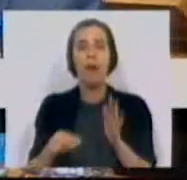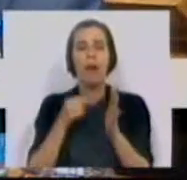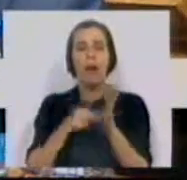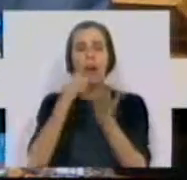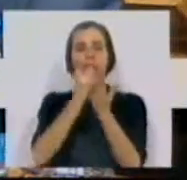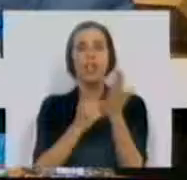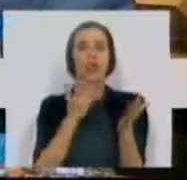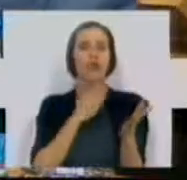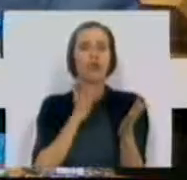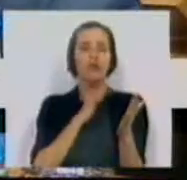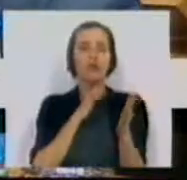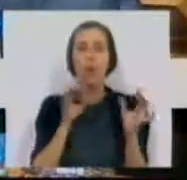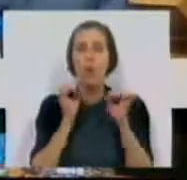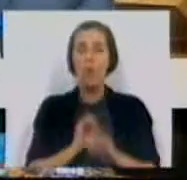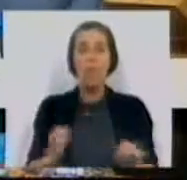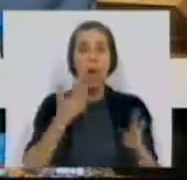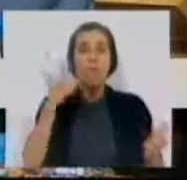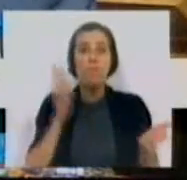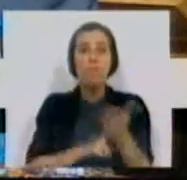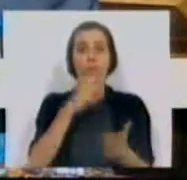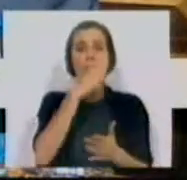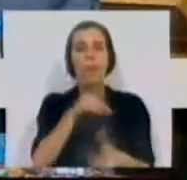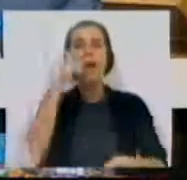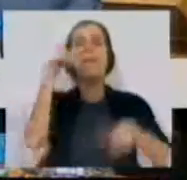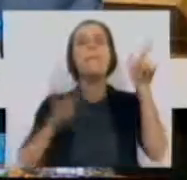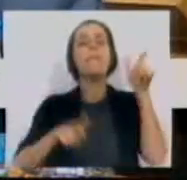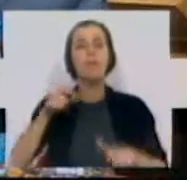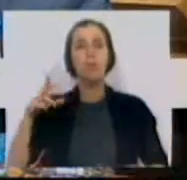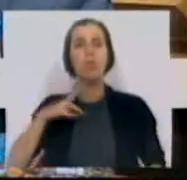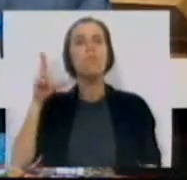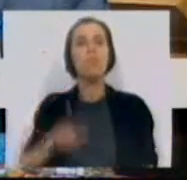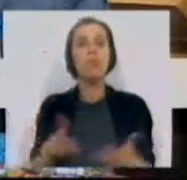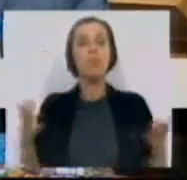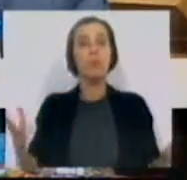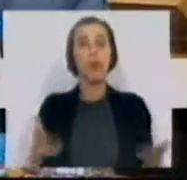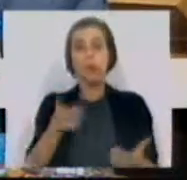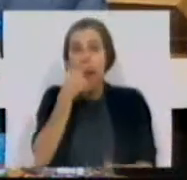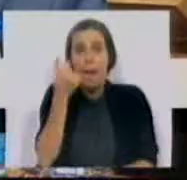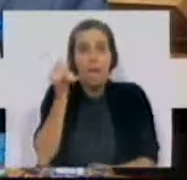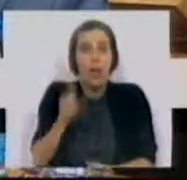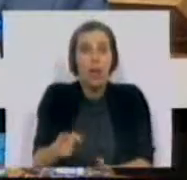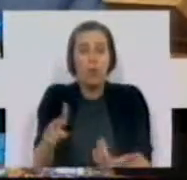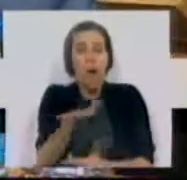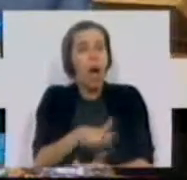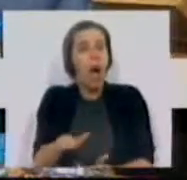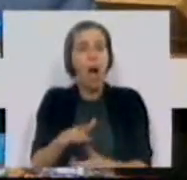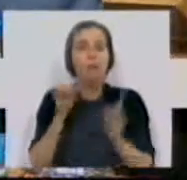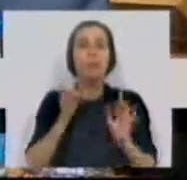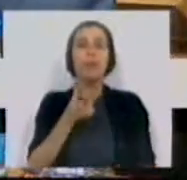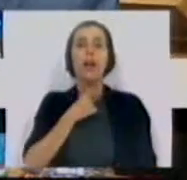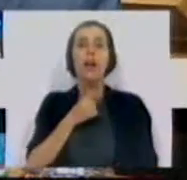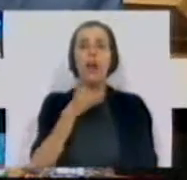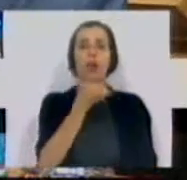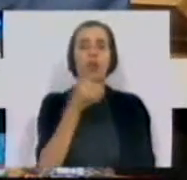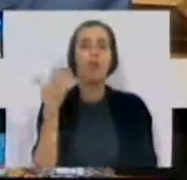provisórias? Nenhum no terreno. E as pessoas, os portugueses, estão abandonados nesta área desde agosto de